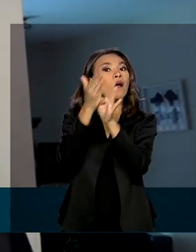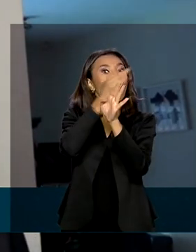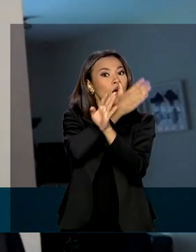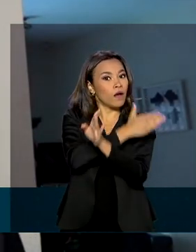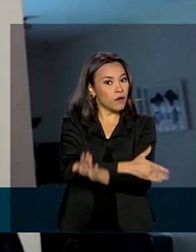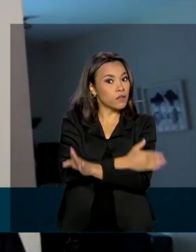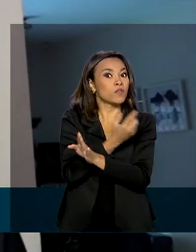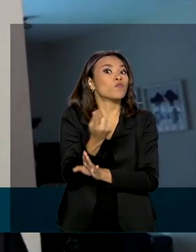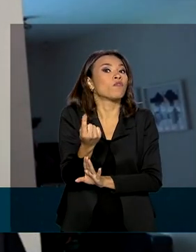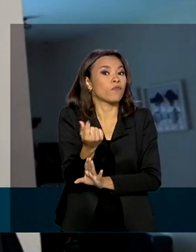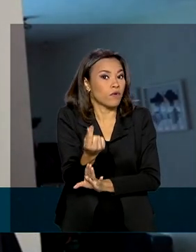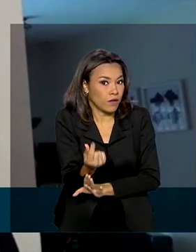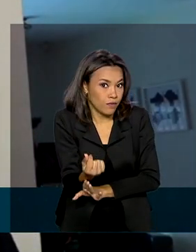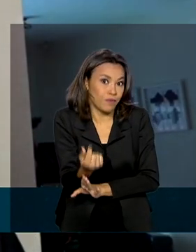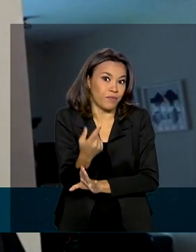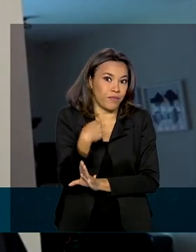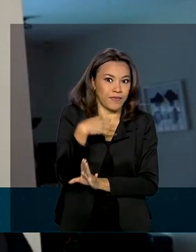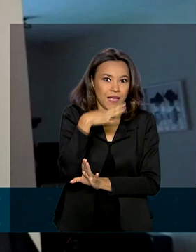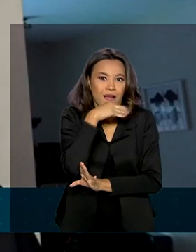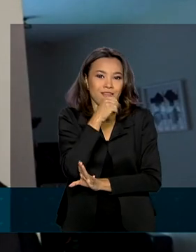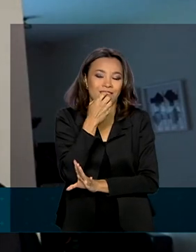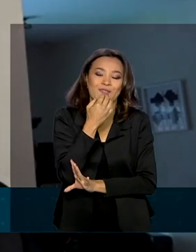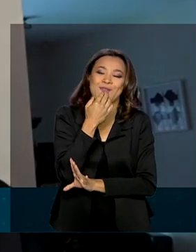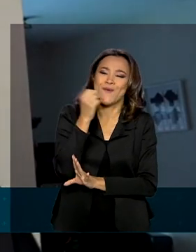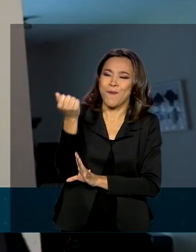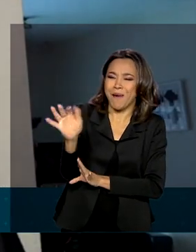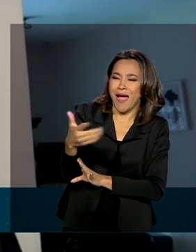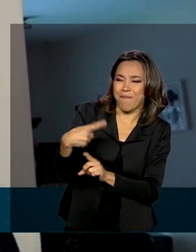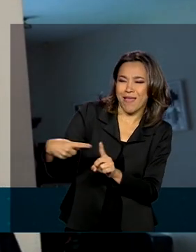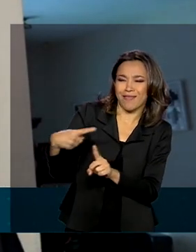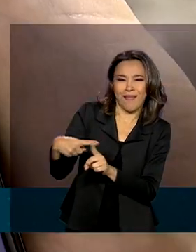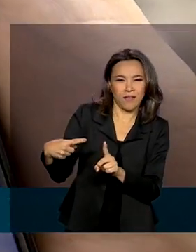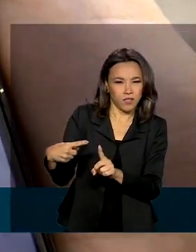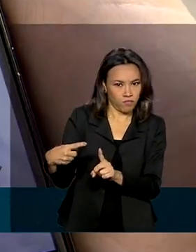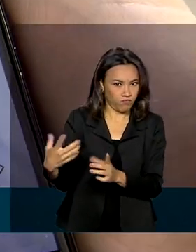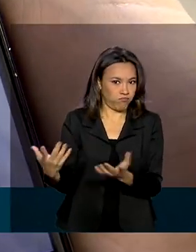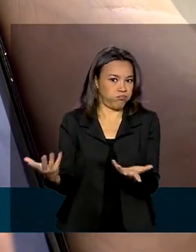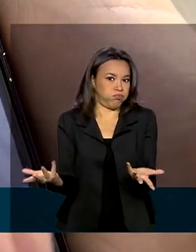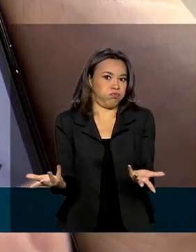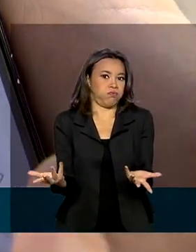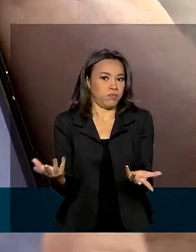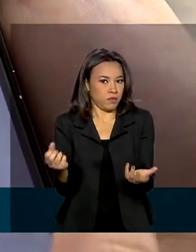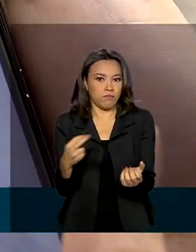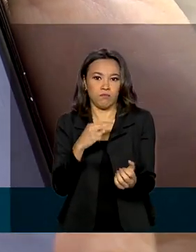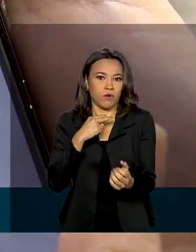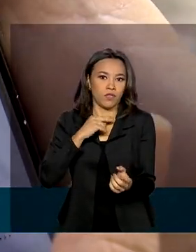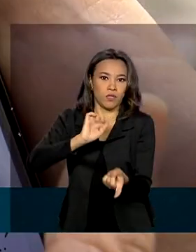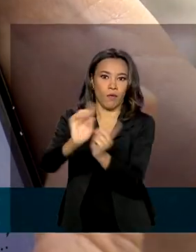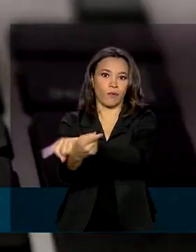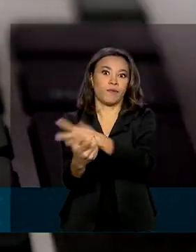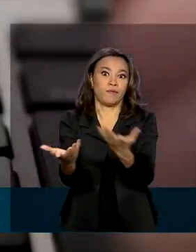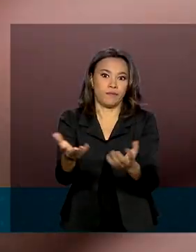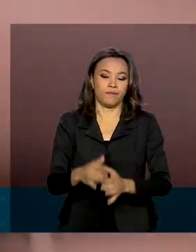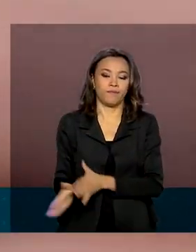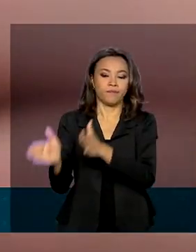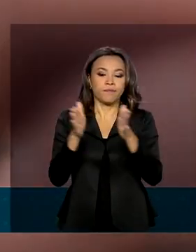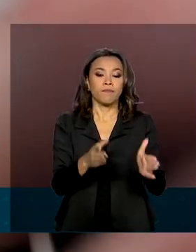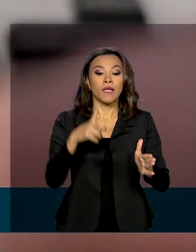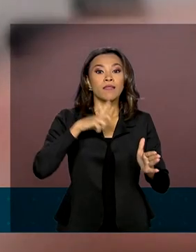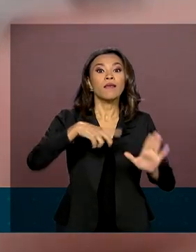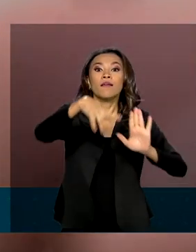valores, para você não cair naquela pegadinha de tudo pela metade do dobro. O Código de Defesa do Consumidor tem regras